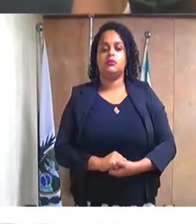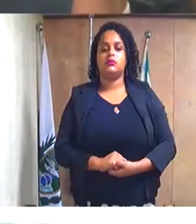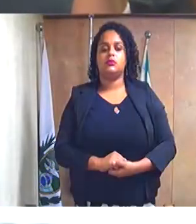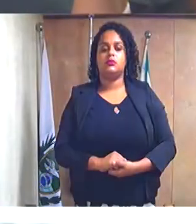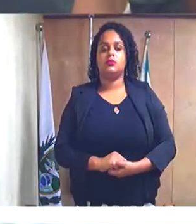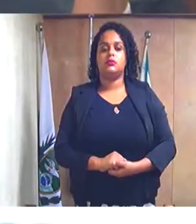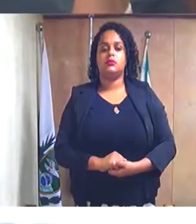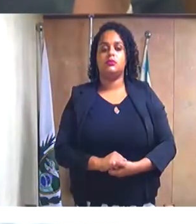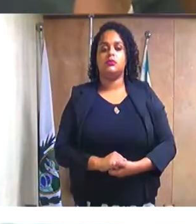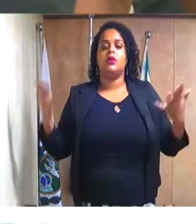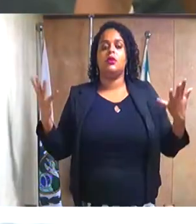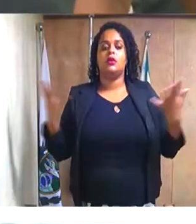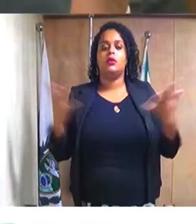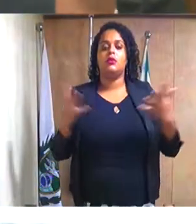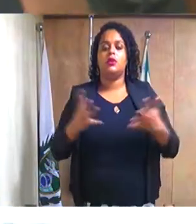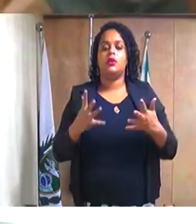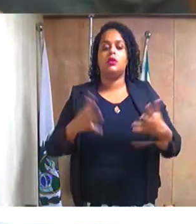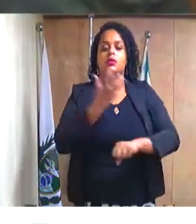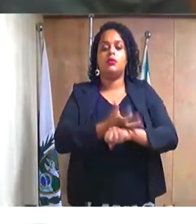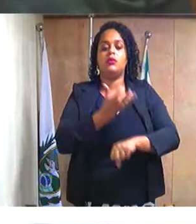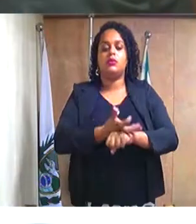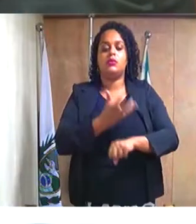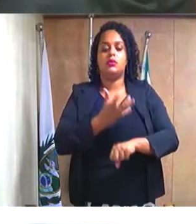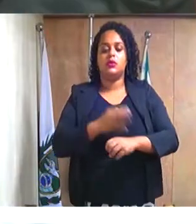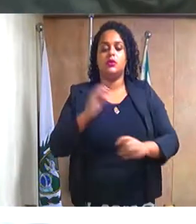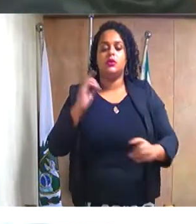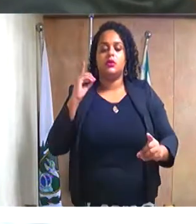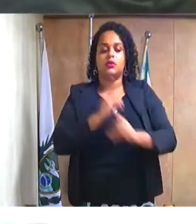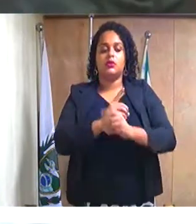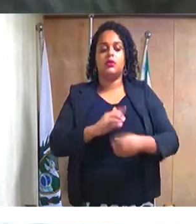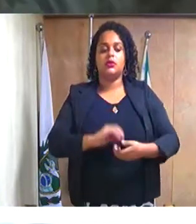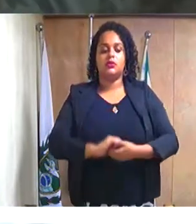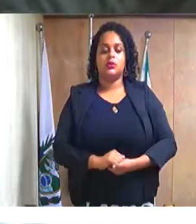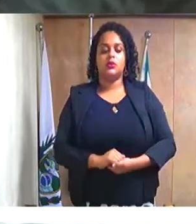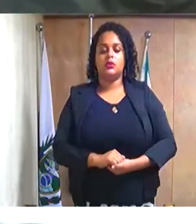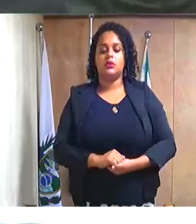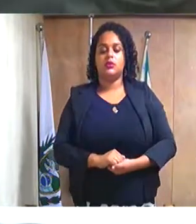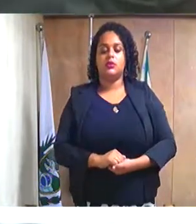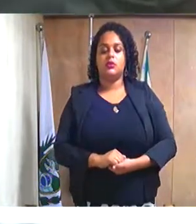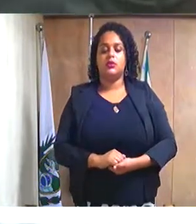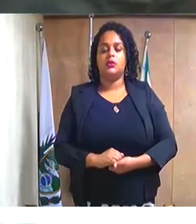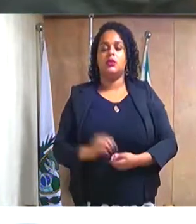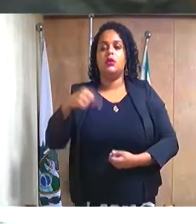Nesse momento, a matéria, a matéria e o autor,